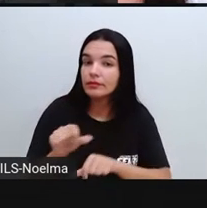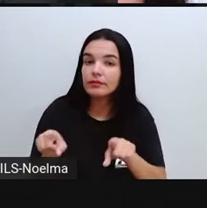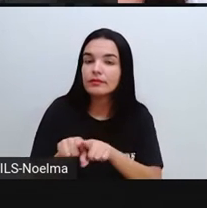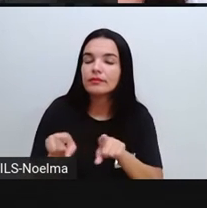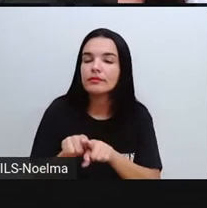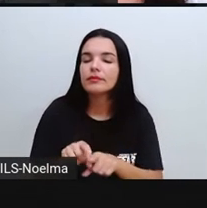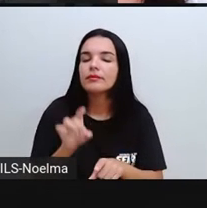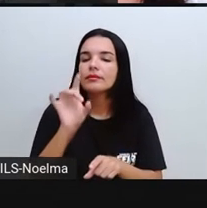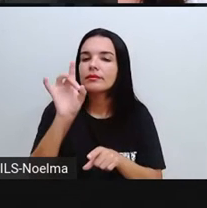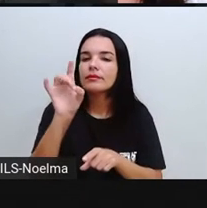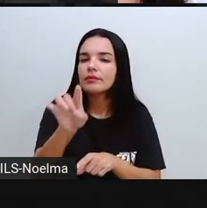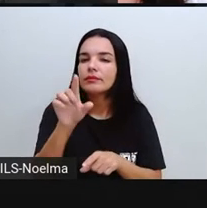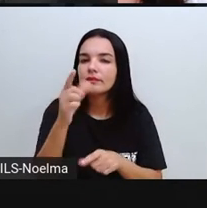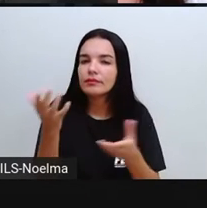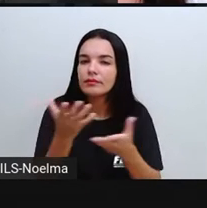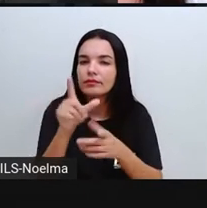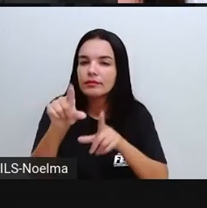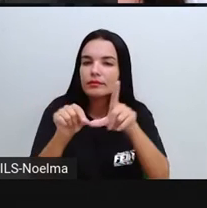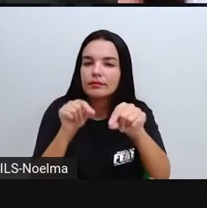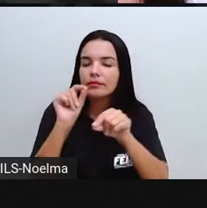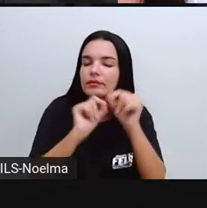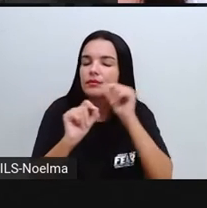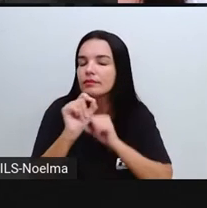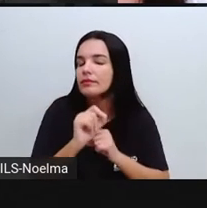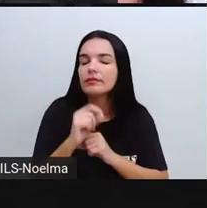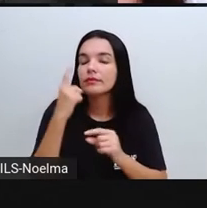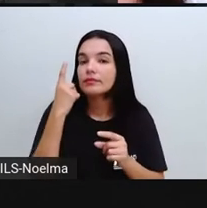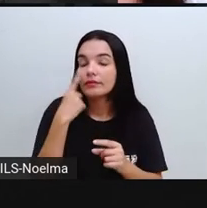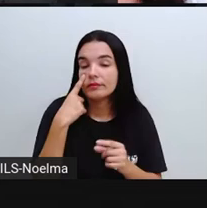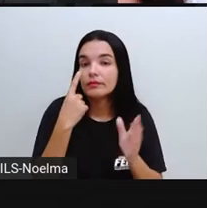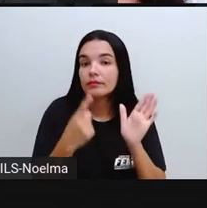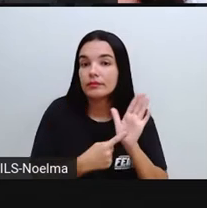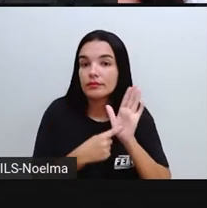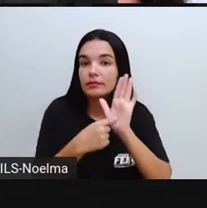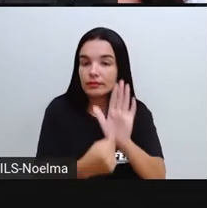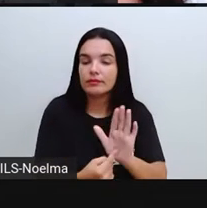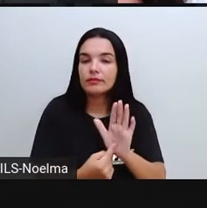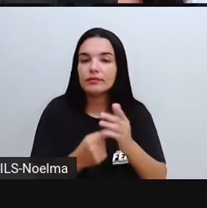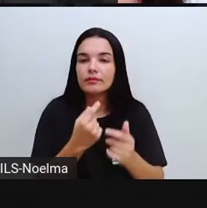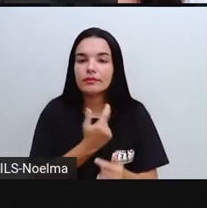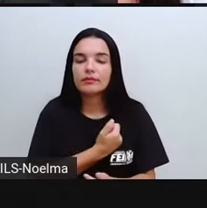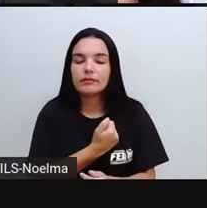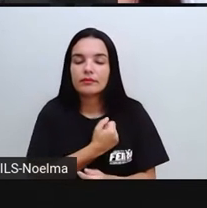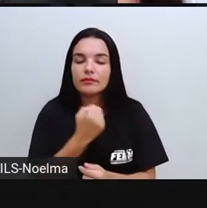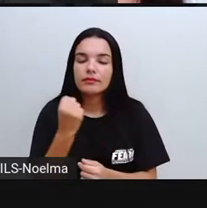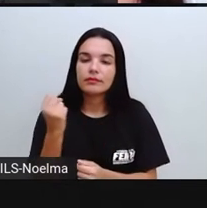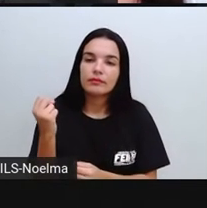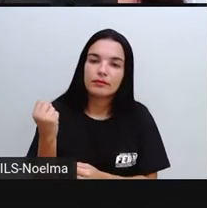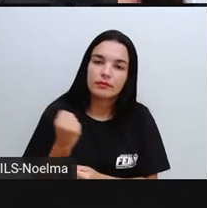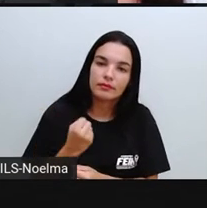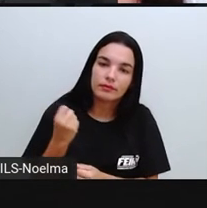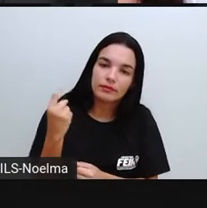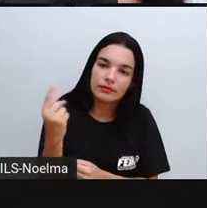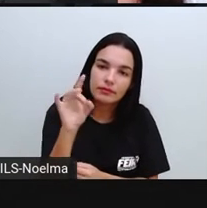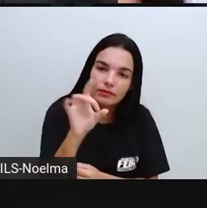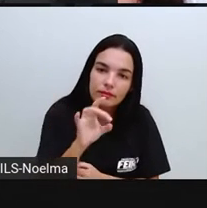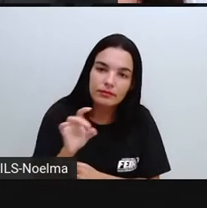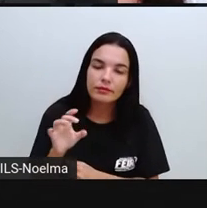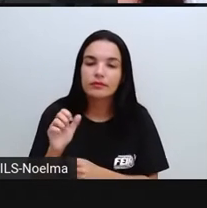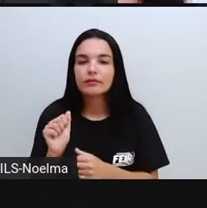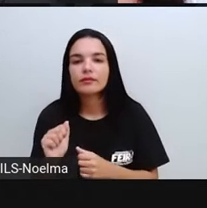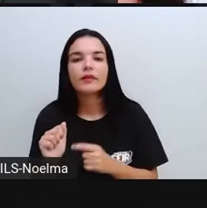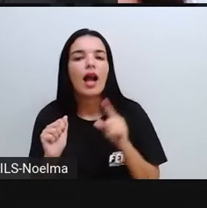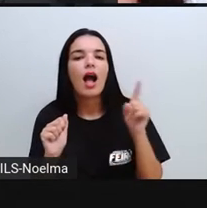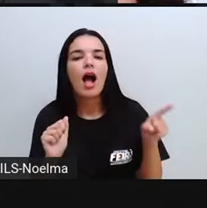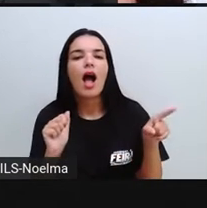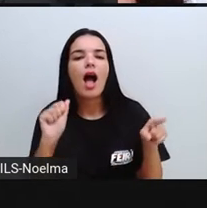estado indicado por cada letra e as mudanças indicadas por cada número. Então, vamos lá. Aqui, a letra A, qual